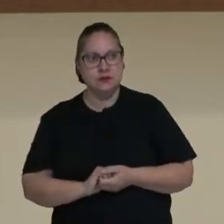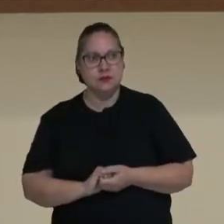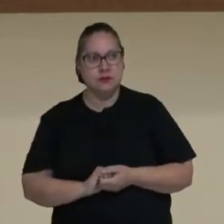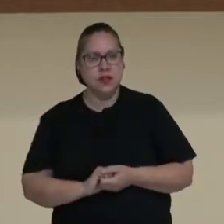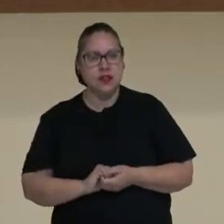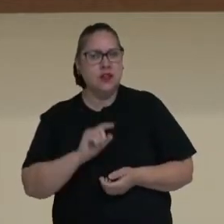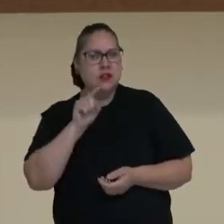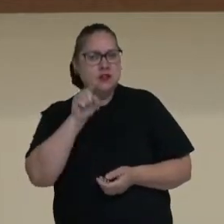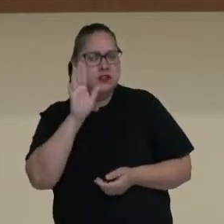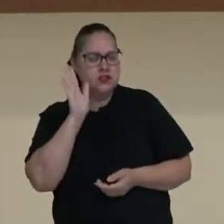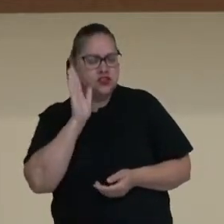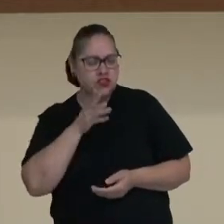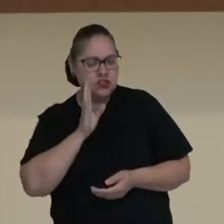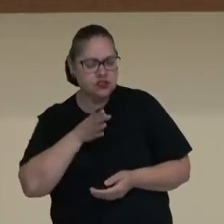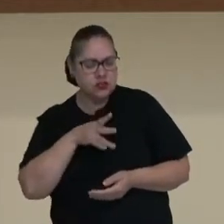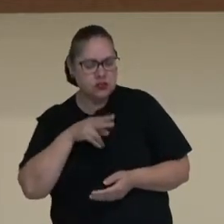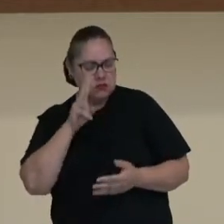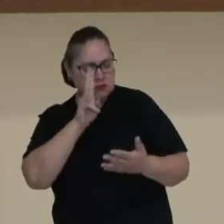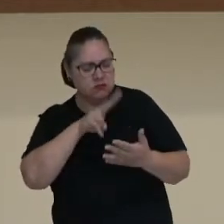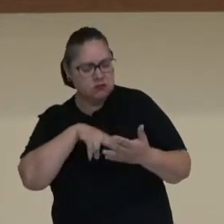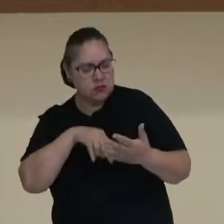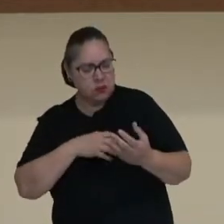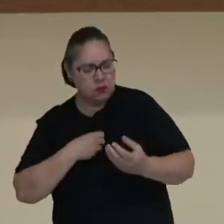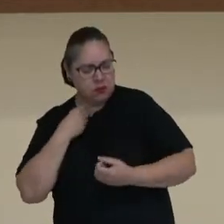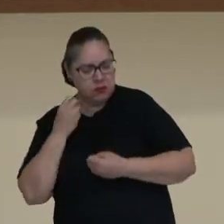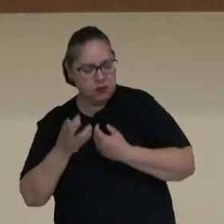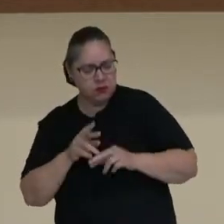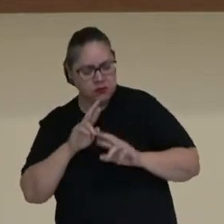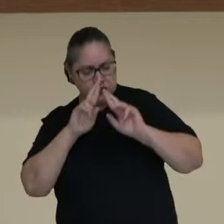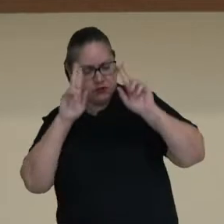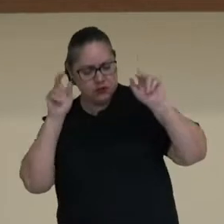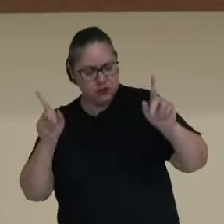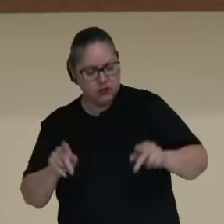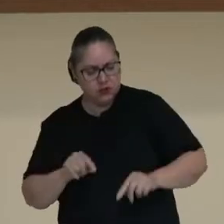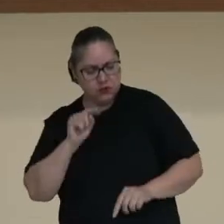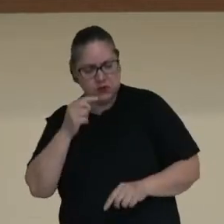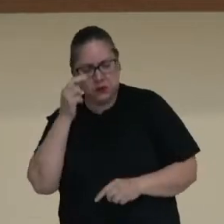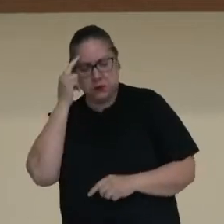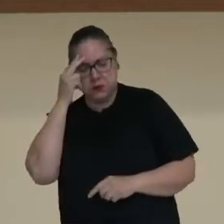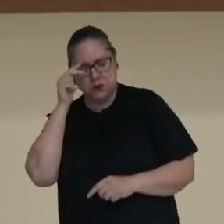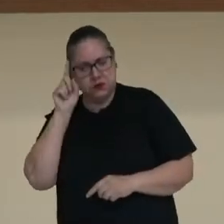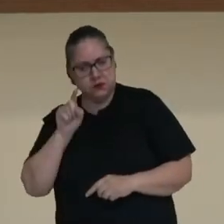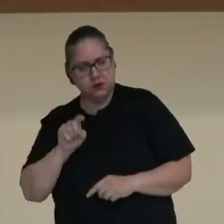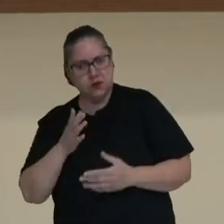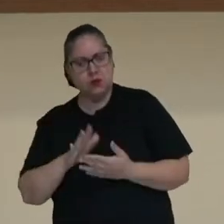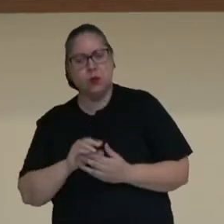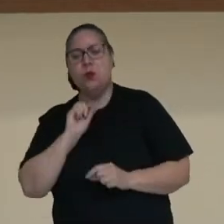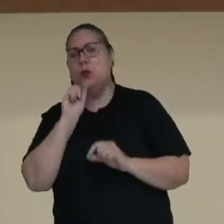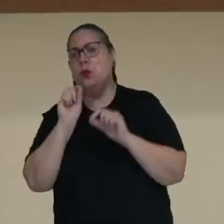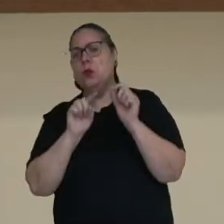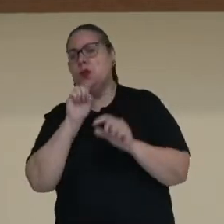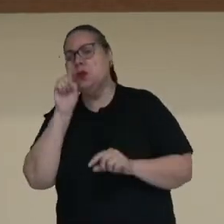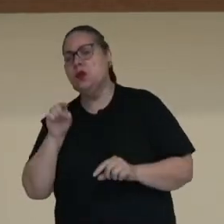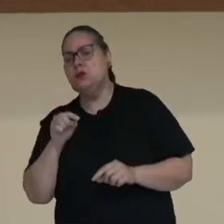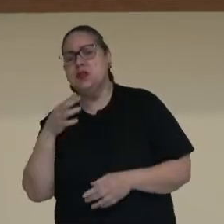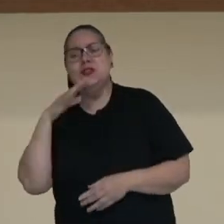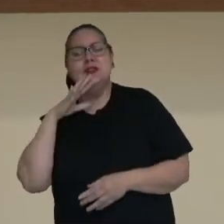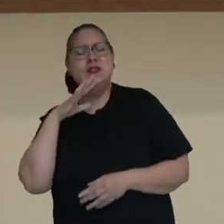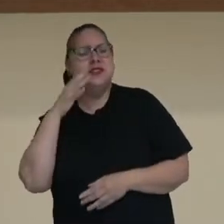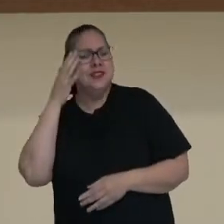Você já leu algum poema diferente do que você imaginava ser? O que você entende por